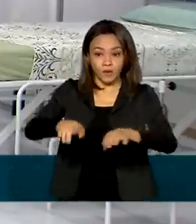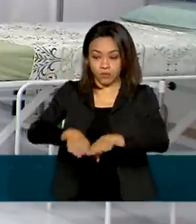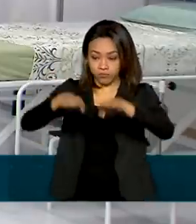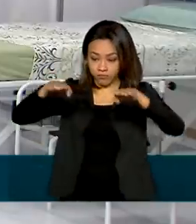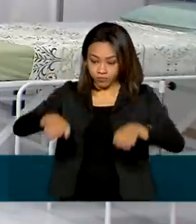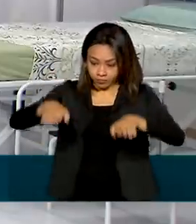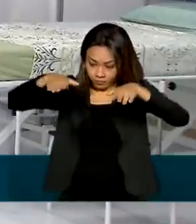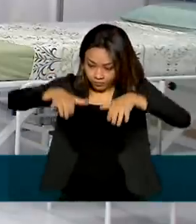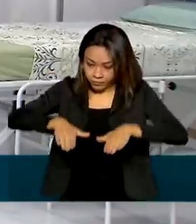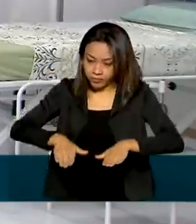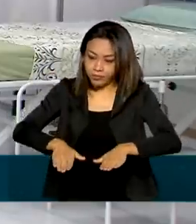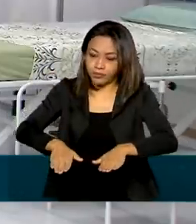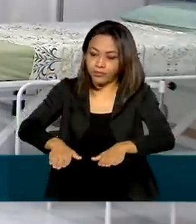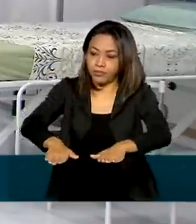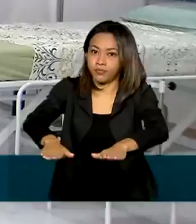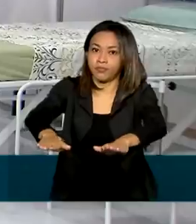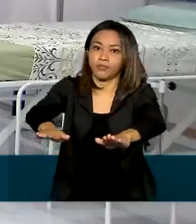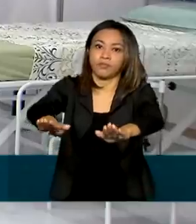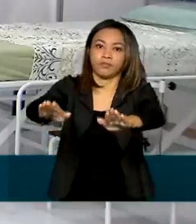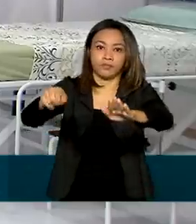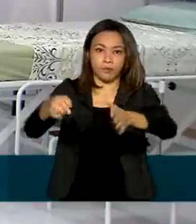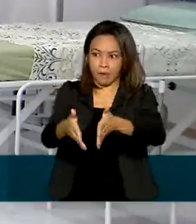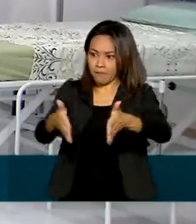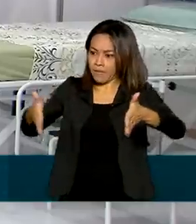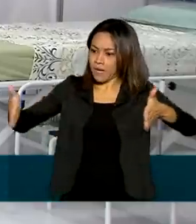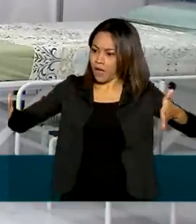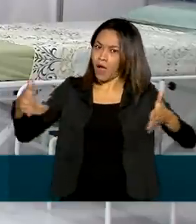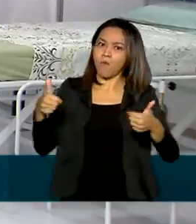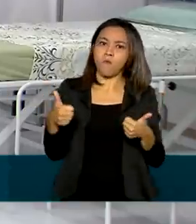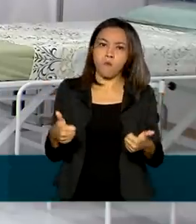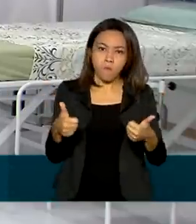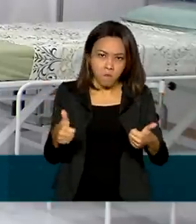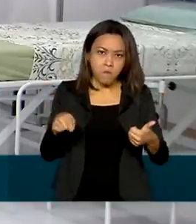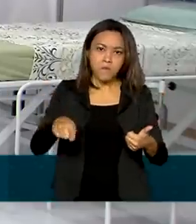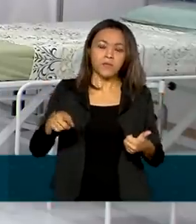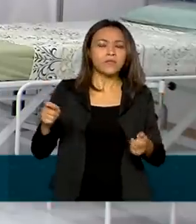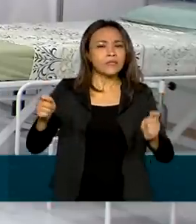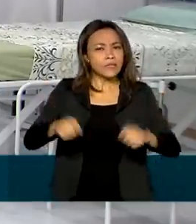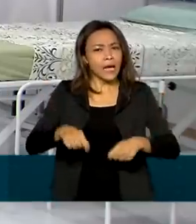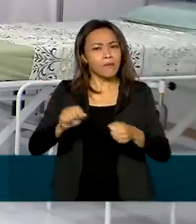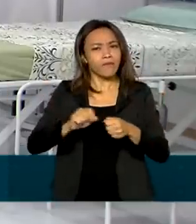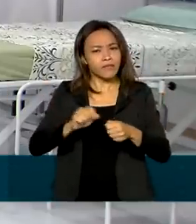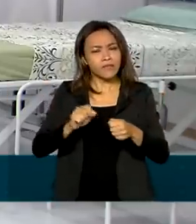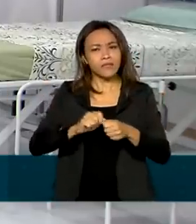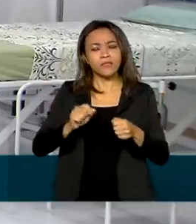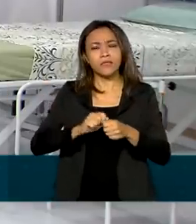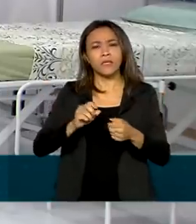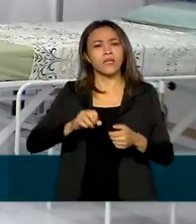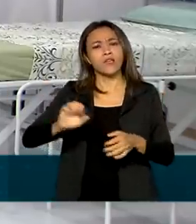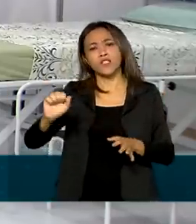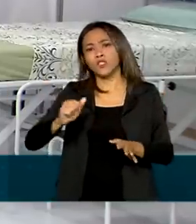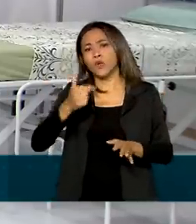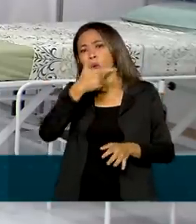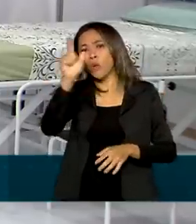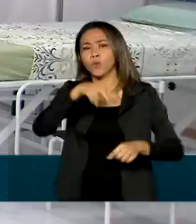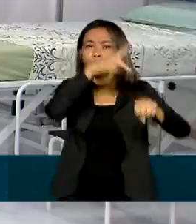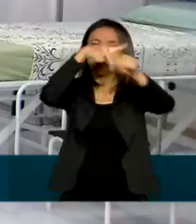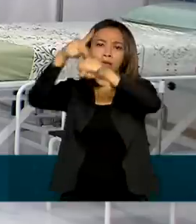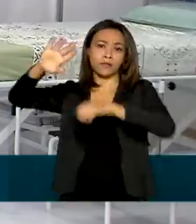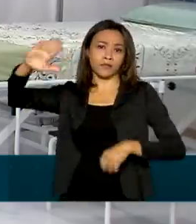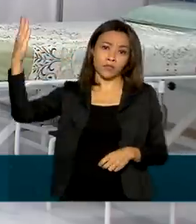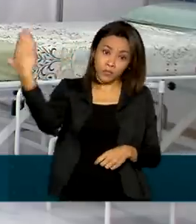aeroporto de Foz do Iguaçu e com essa obra vai ser possível fazer aí voos internacionais sem escalas. A gente